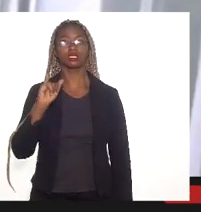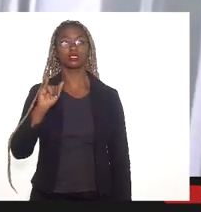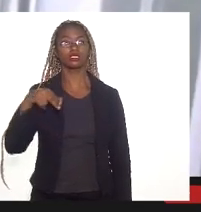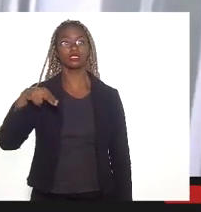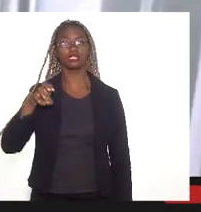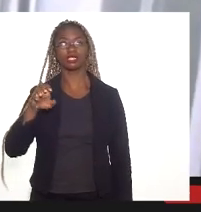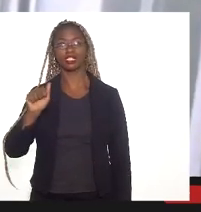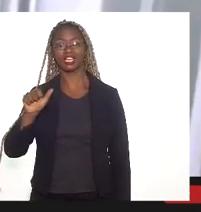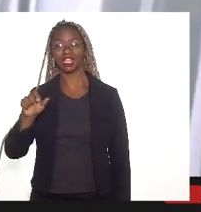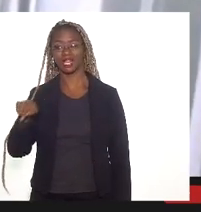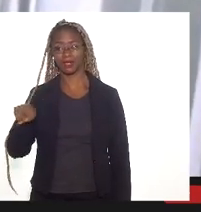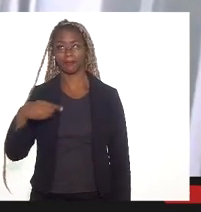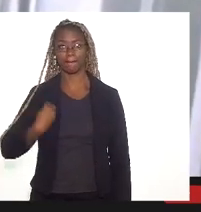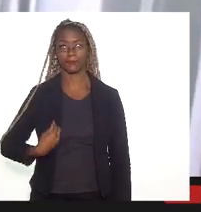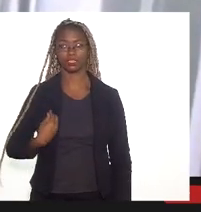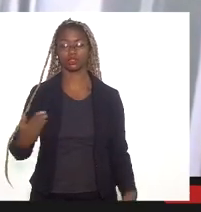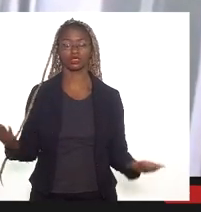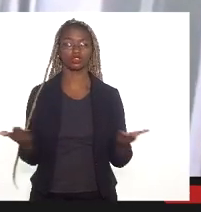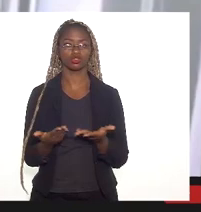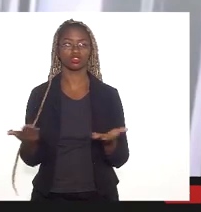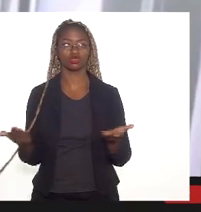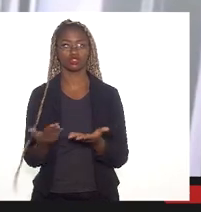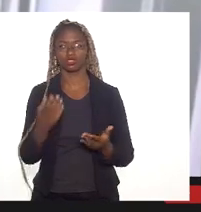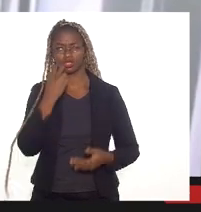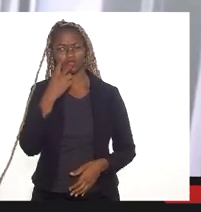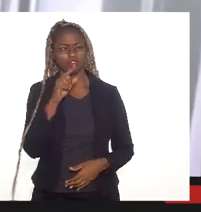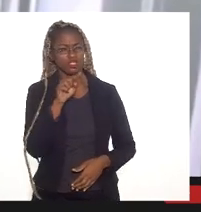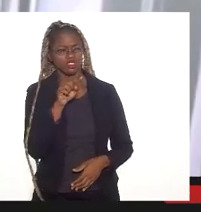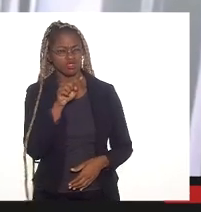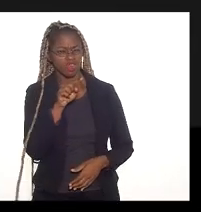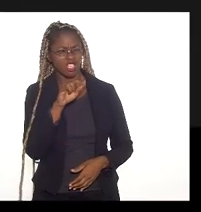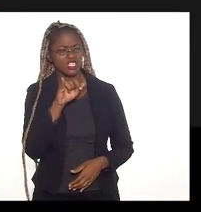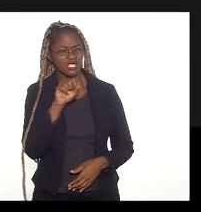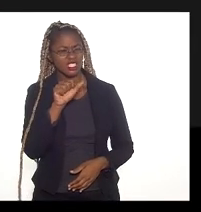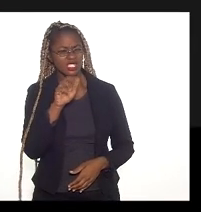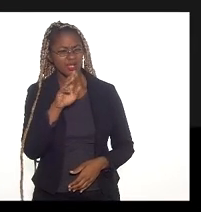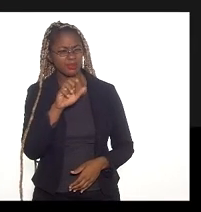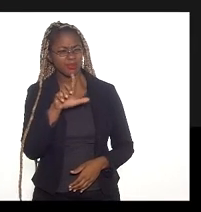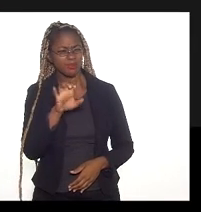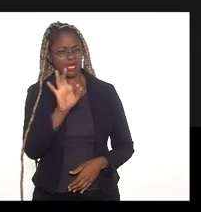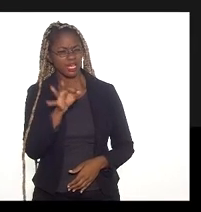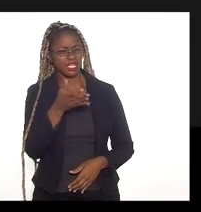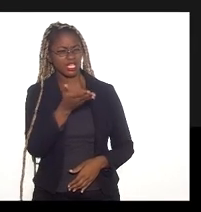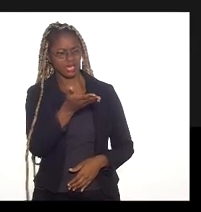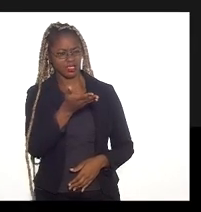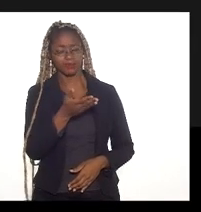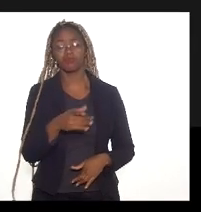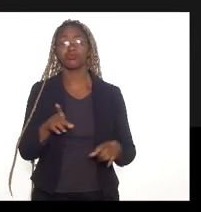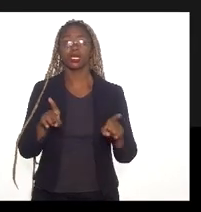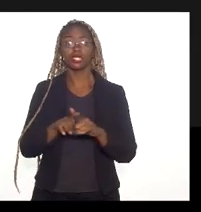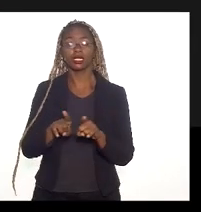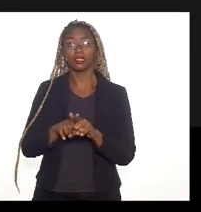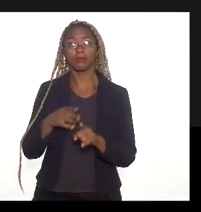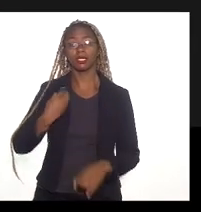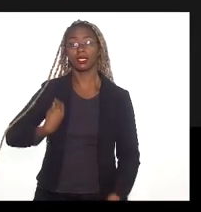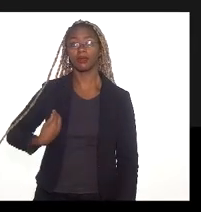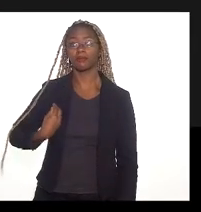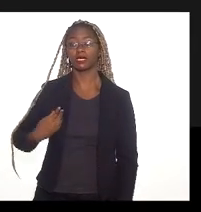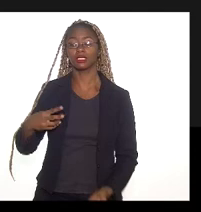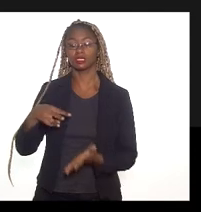o INEA aqui presente. Vejo aqui a Isabela Oliveira. E vejo também a presença do